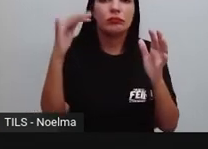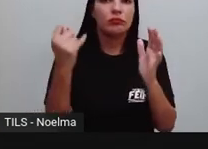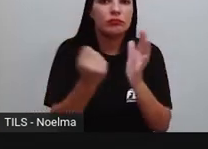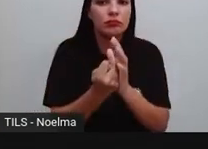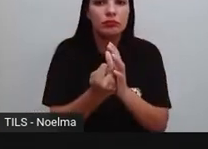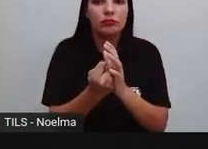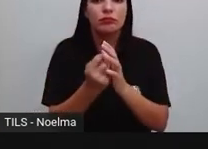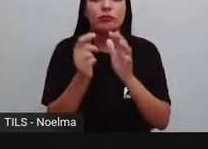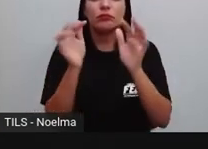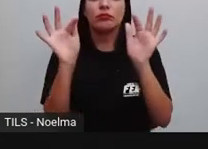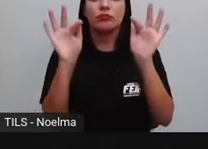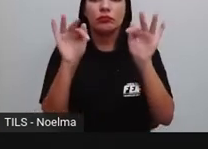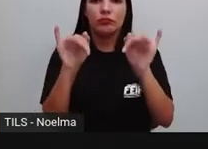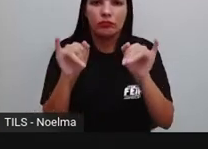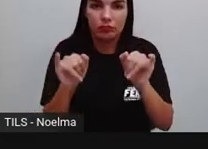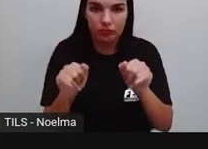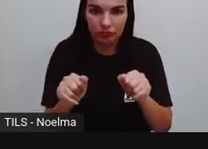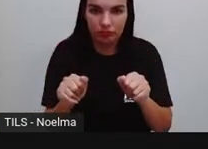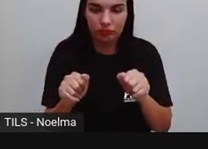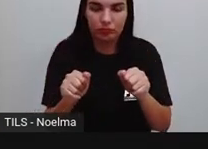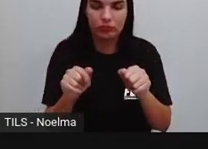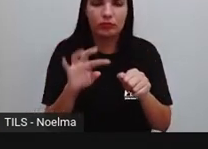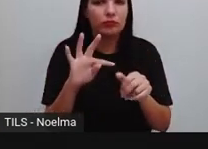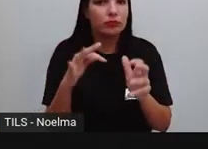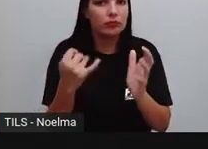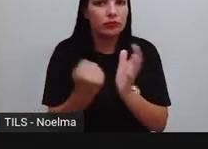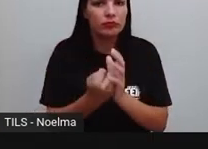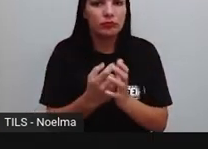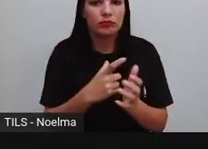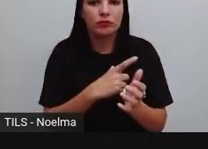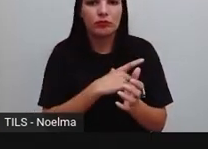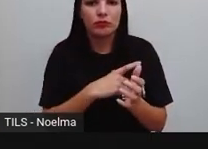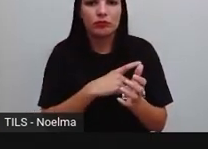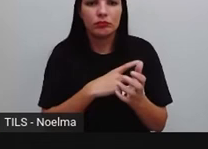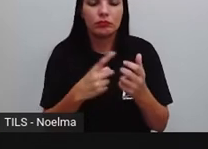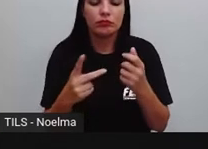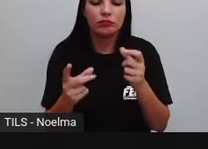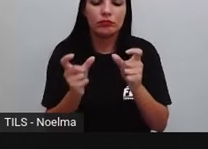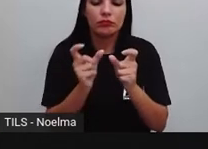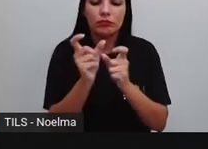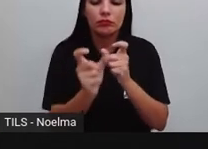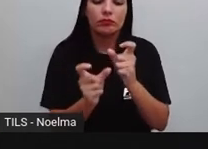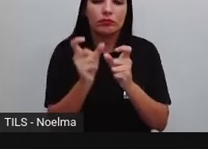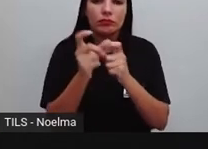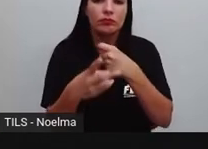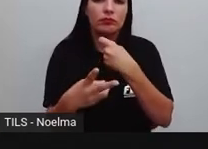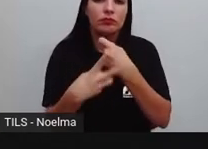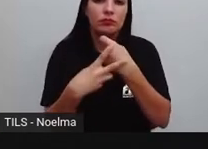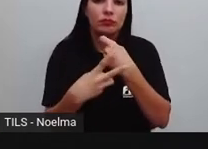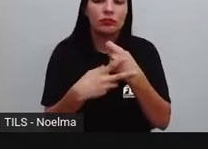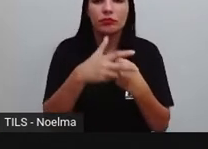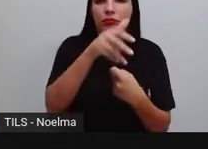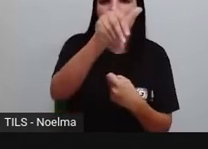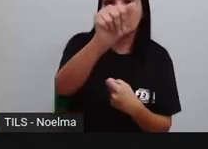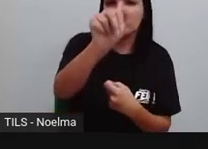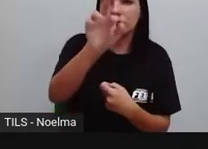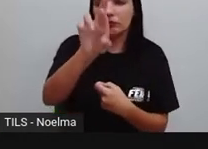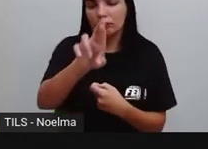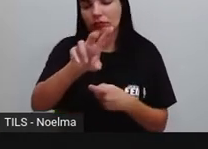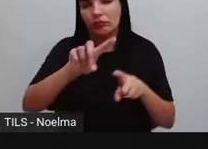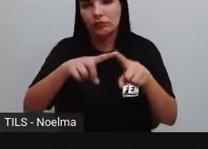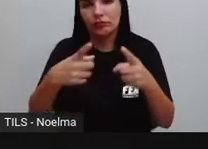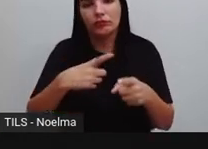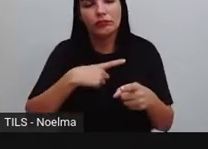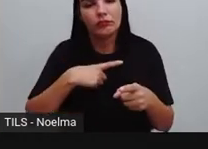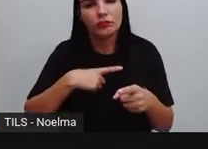analisar, ficar e mostrar. São verbos que terminam em ar, então nós